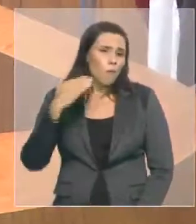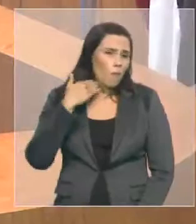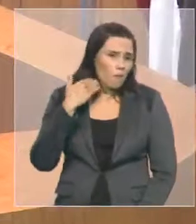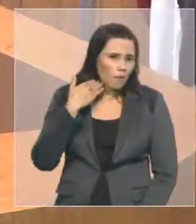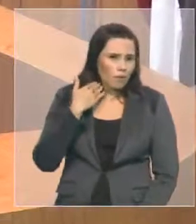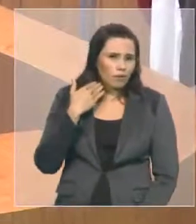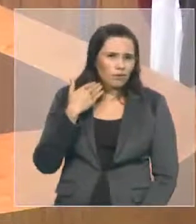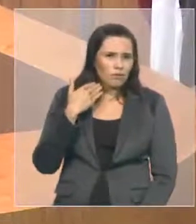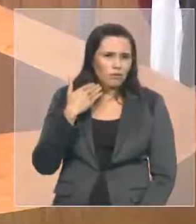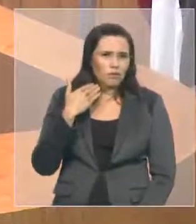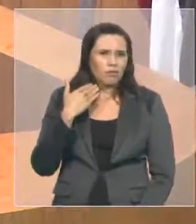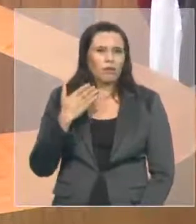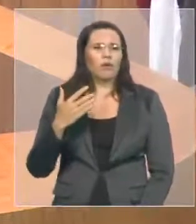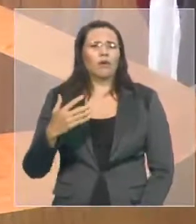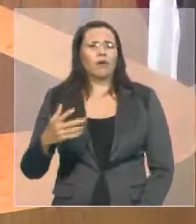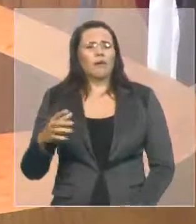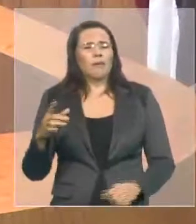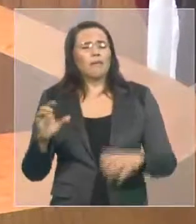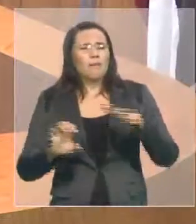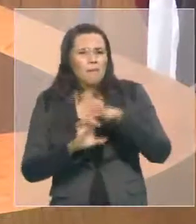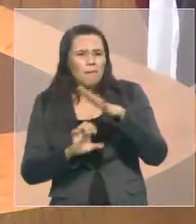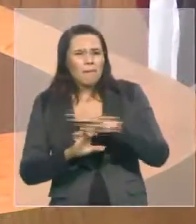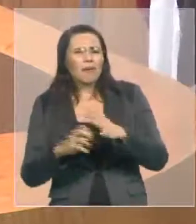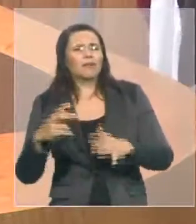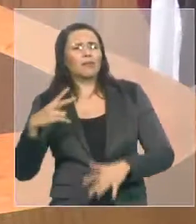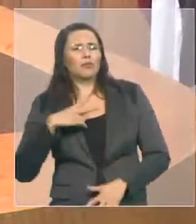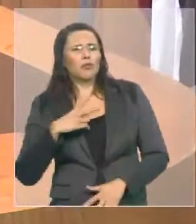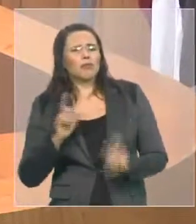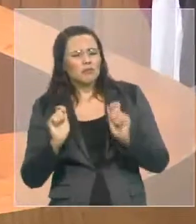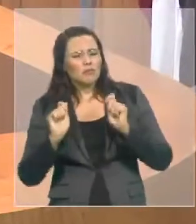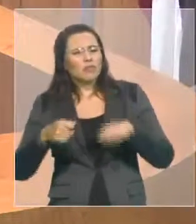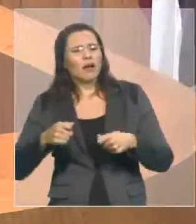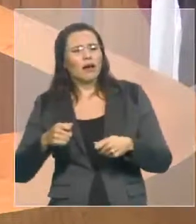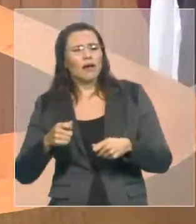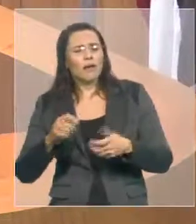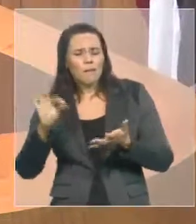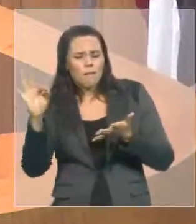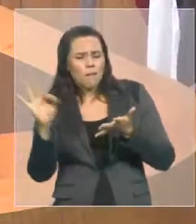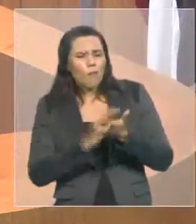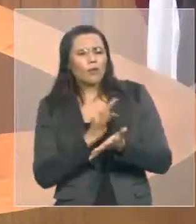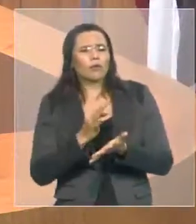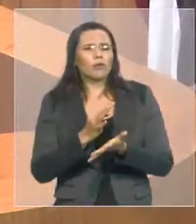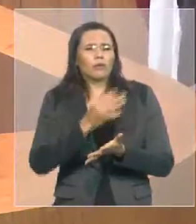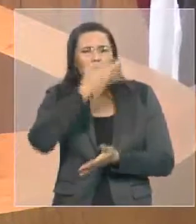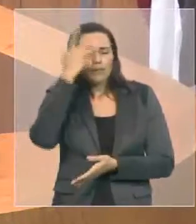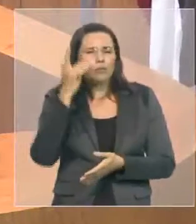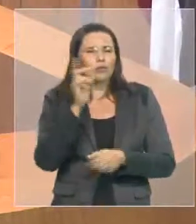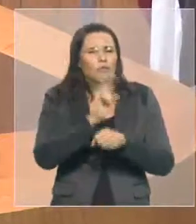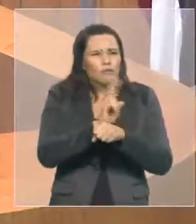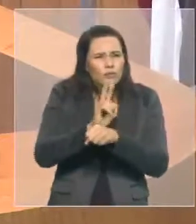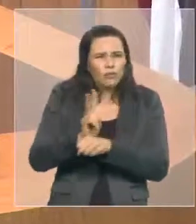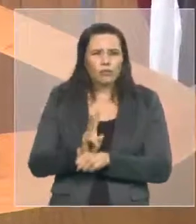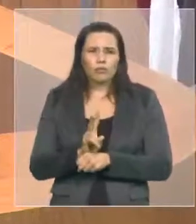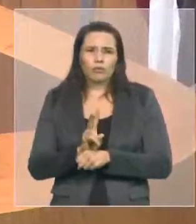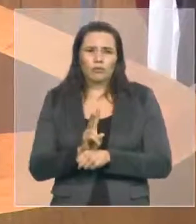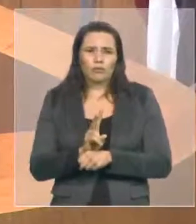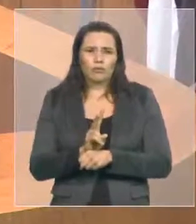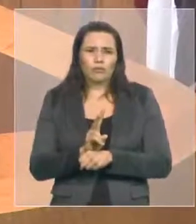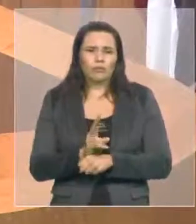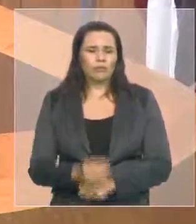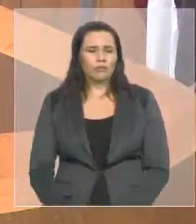contribuir? Não. Mas sabe por quê, deputado Andréia? Porque para eles é mais lucrativo deixar explodir uma agência,